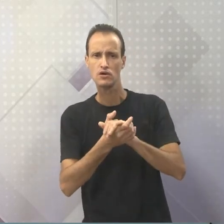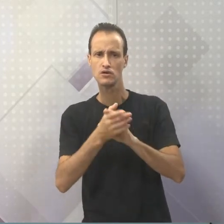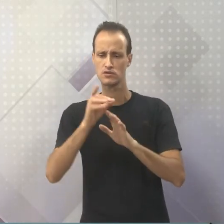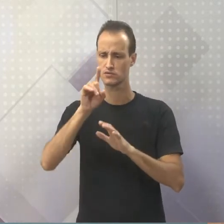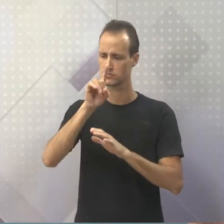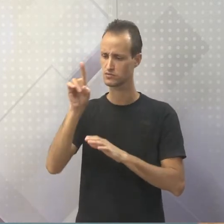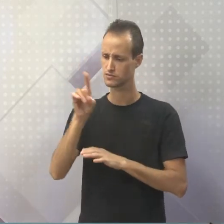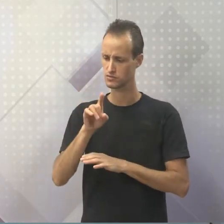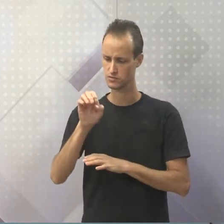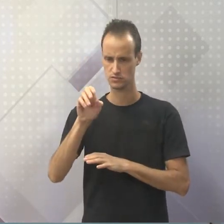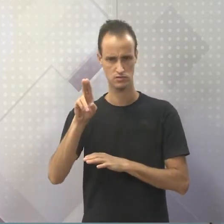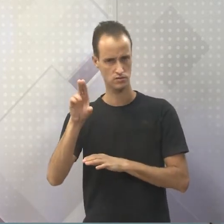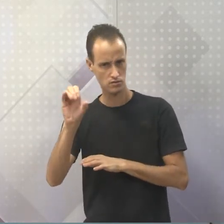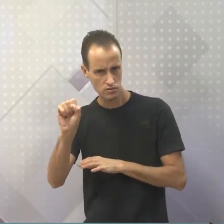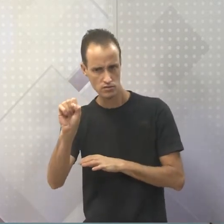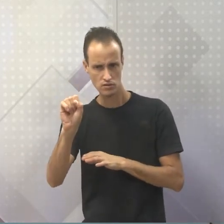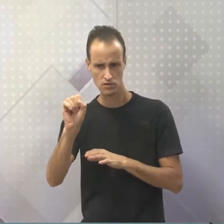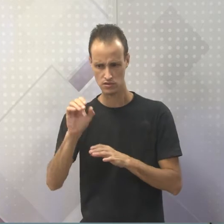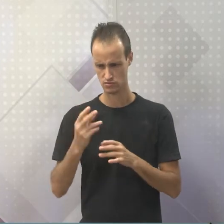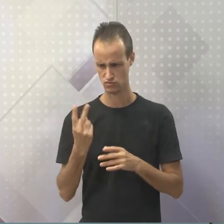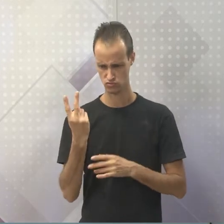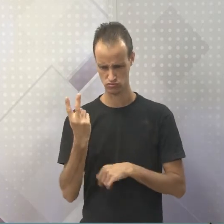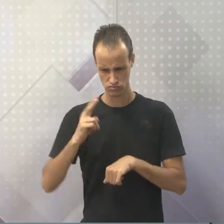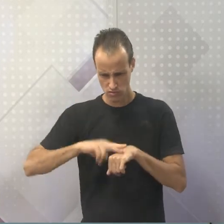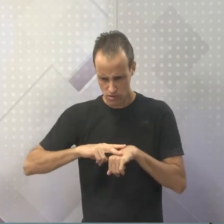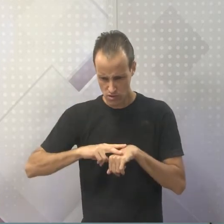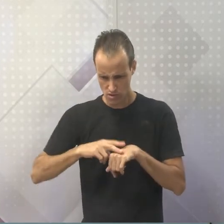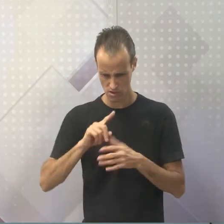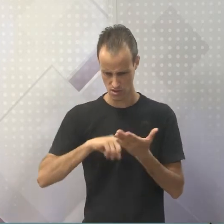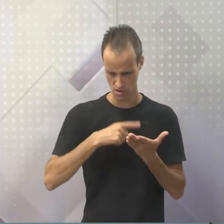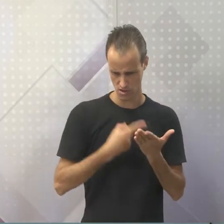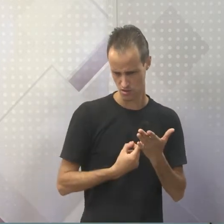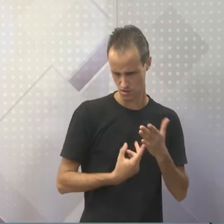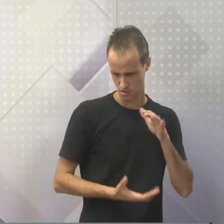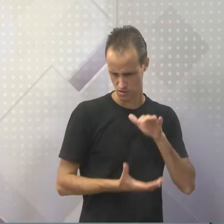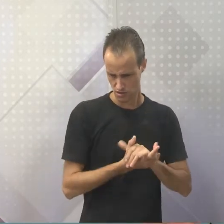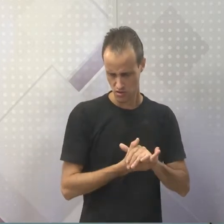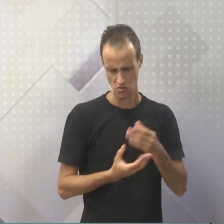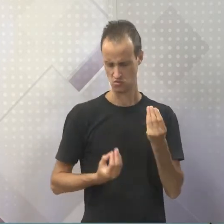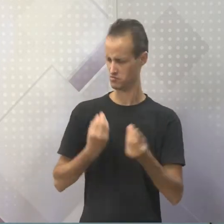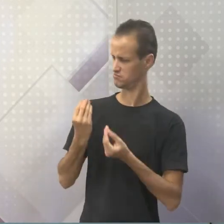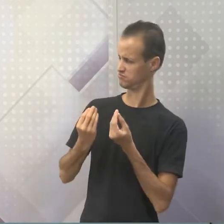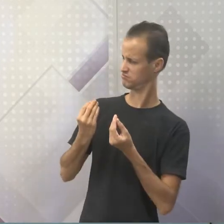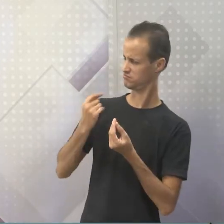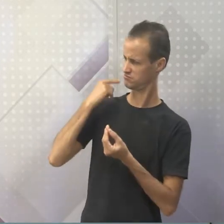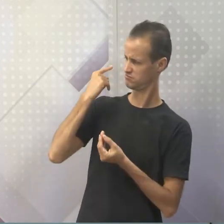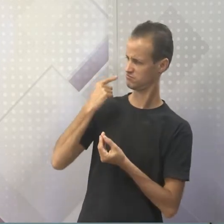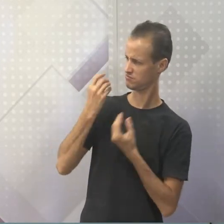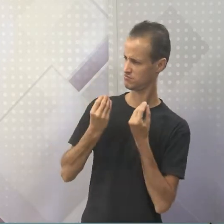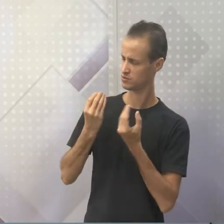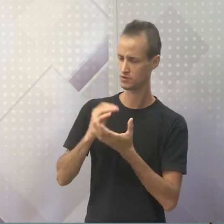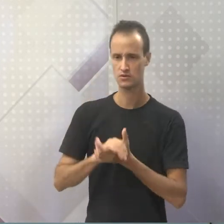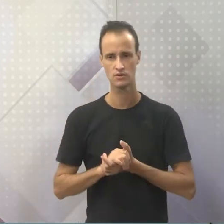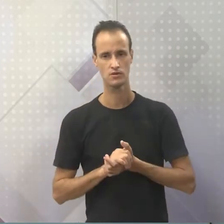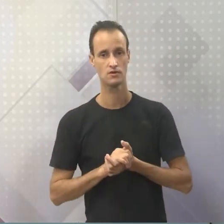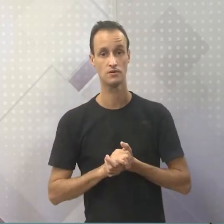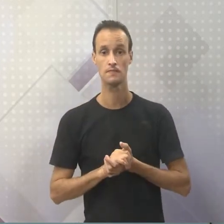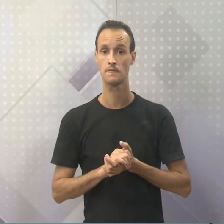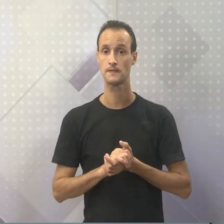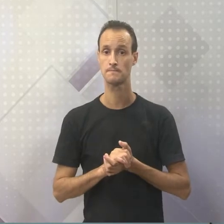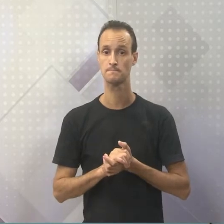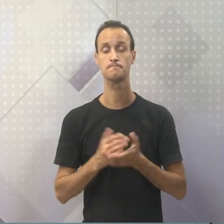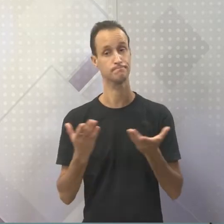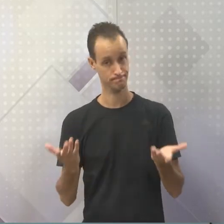como assim, professor? Irmã? Ao mesmo tempo ela era irmã e esposa? Que loucura é essa? Gente, é